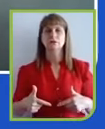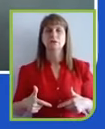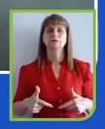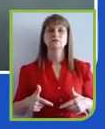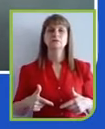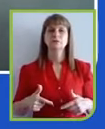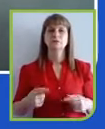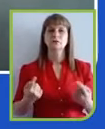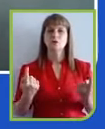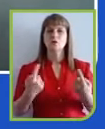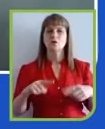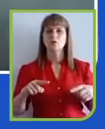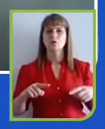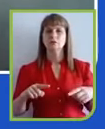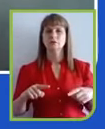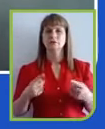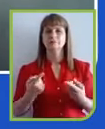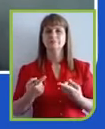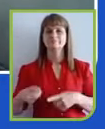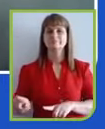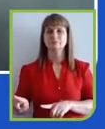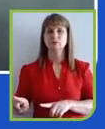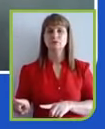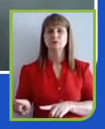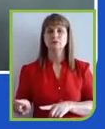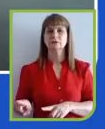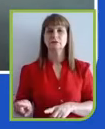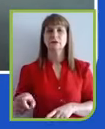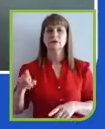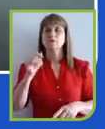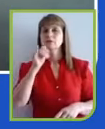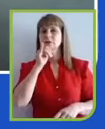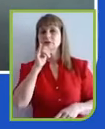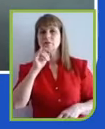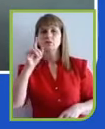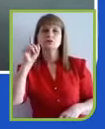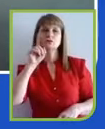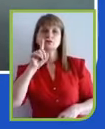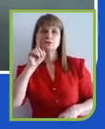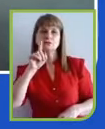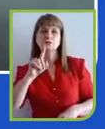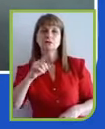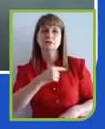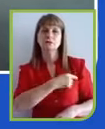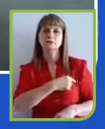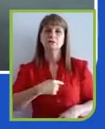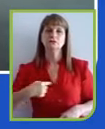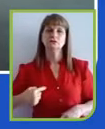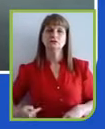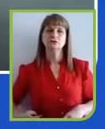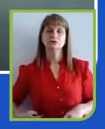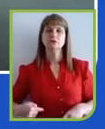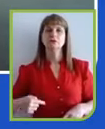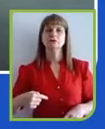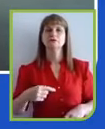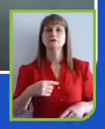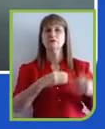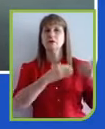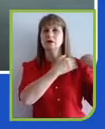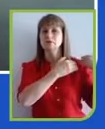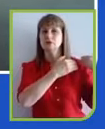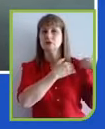juntos são China e Estados Unidos responsáveis por 51,5% das emissões